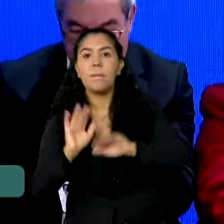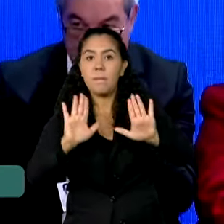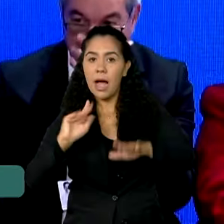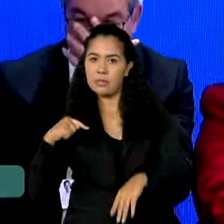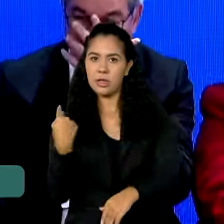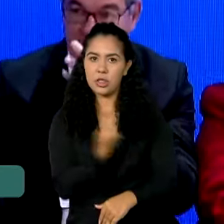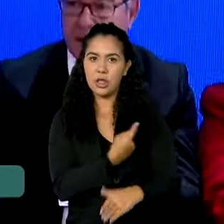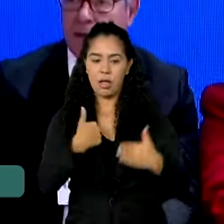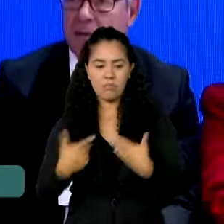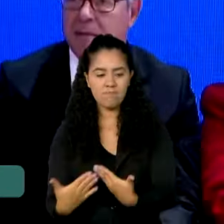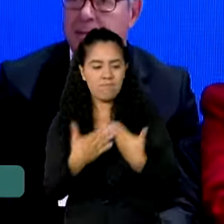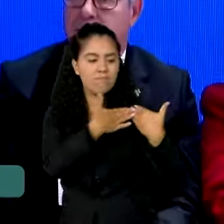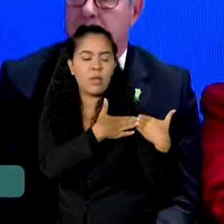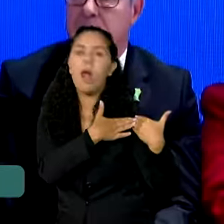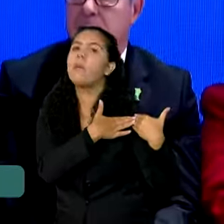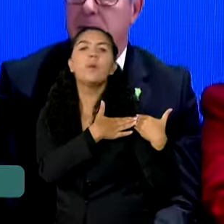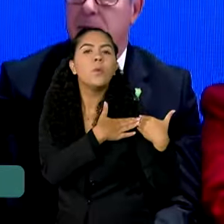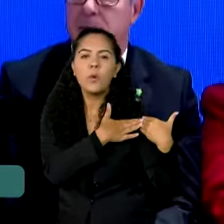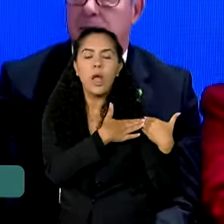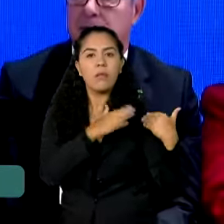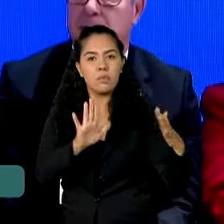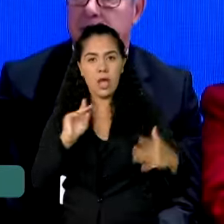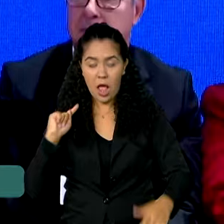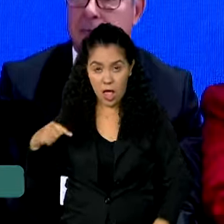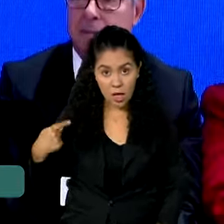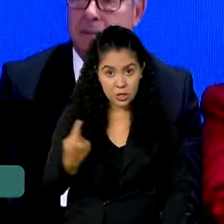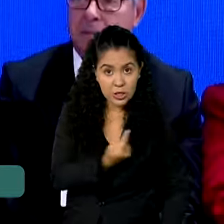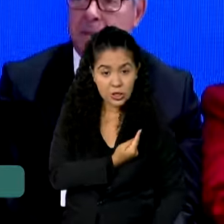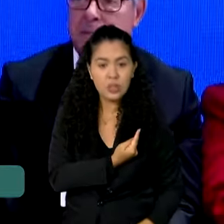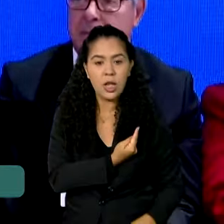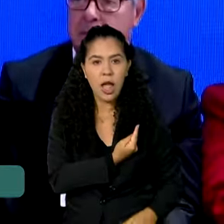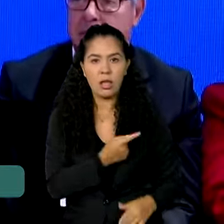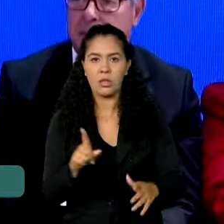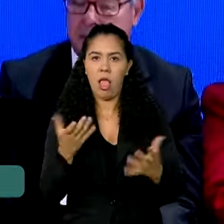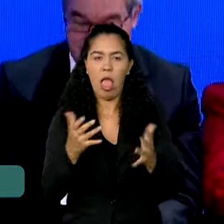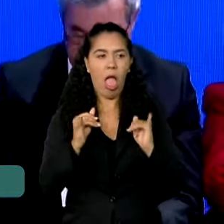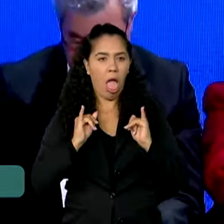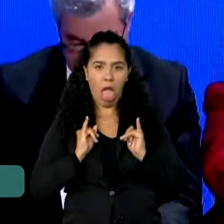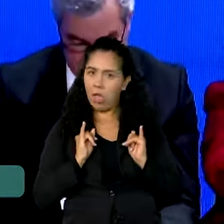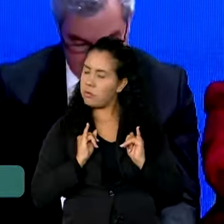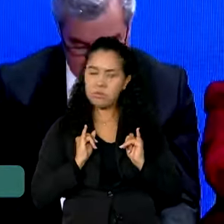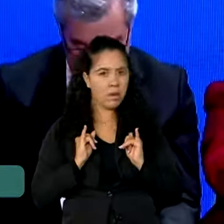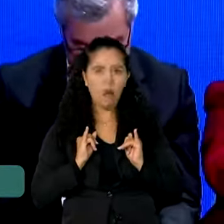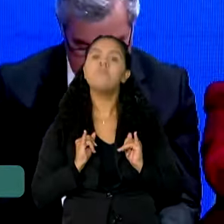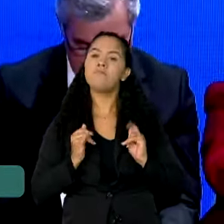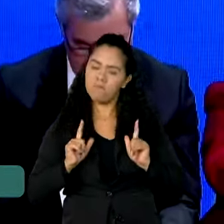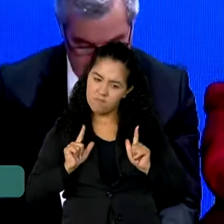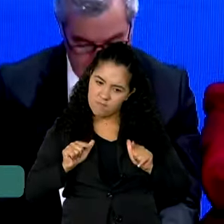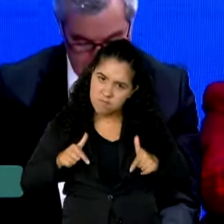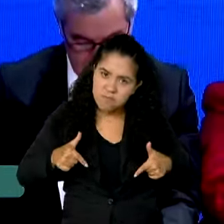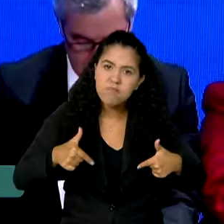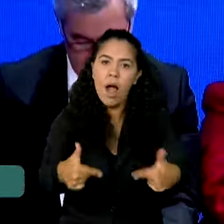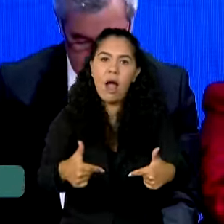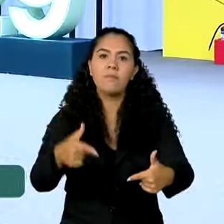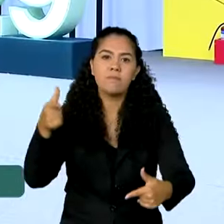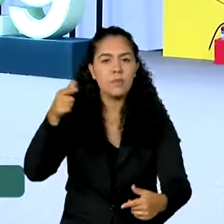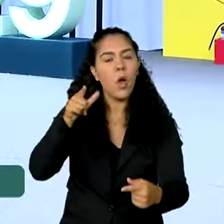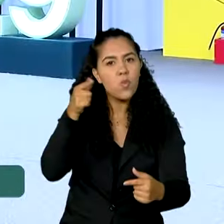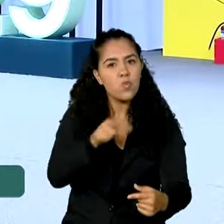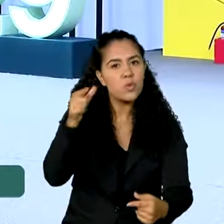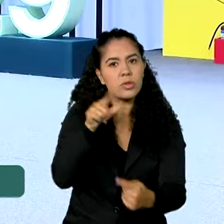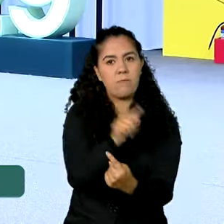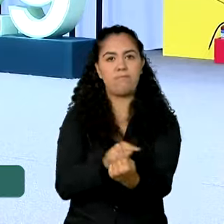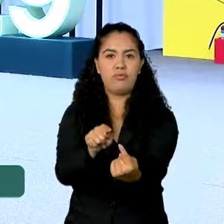responsabilidade de que nós não queremos nos acomodar nos resultados já alcançados.